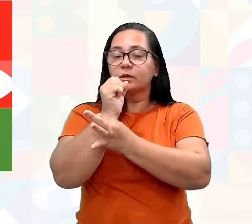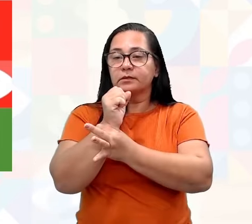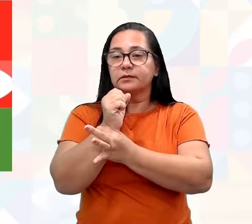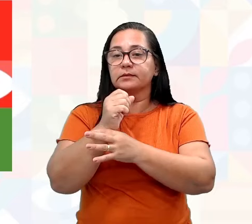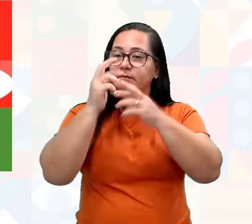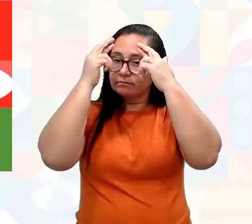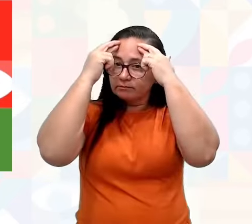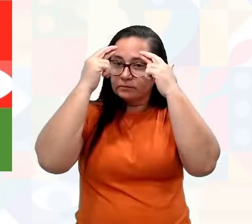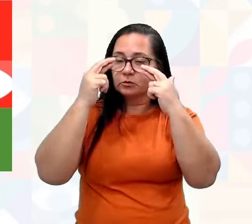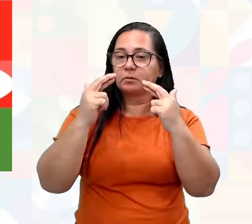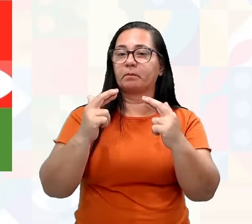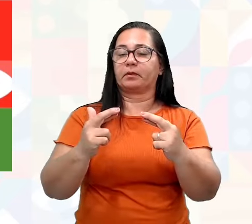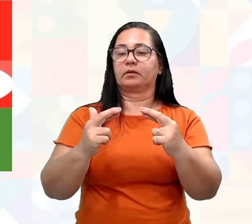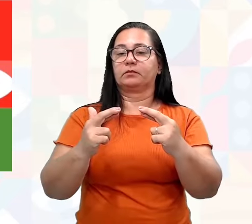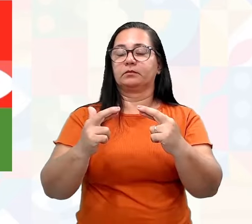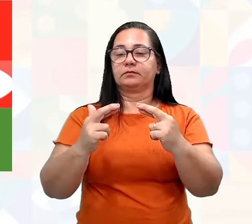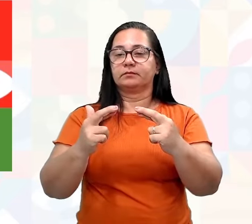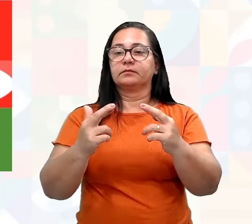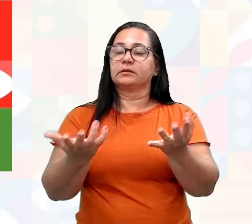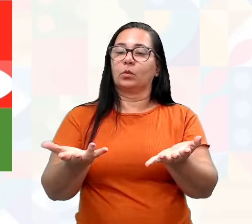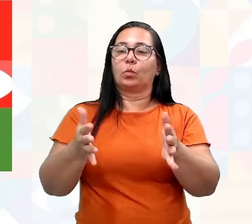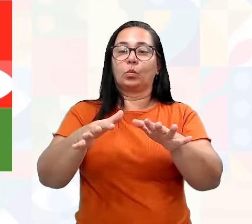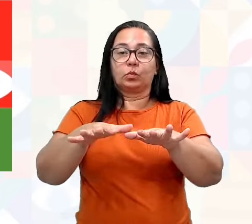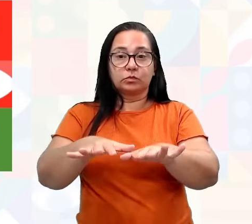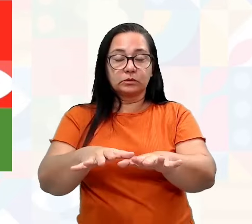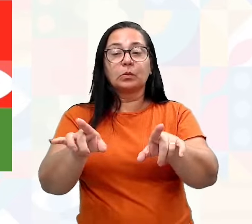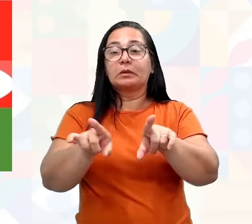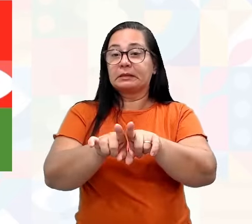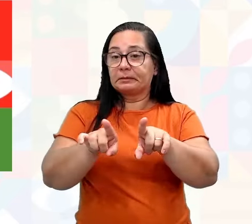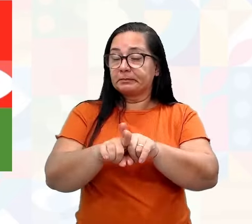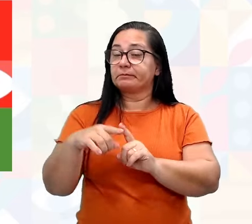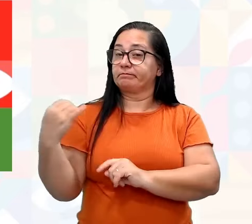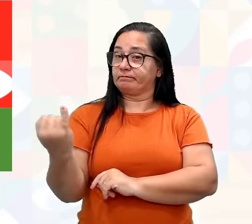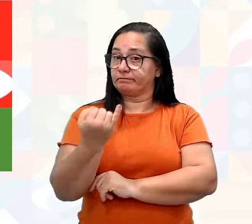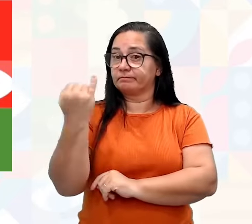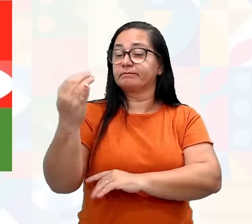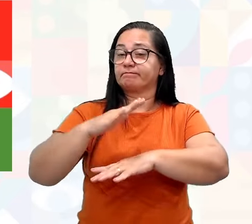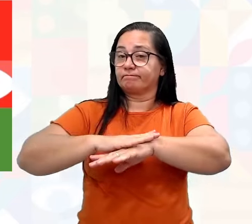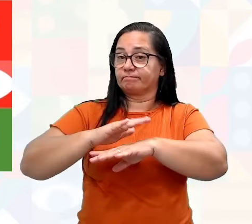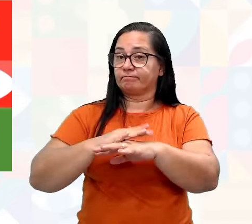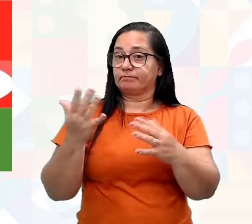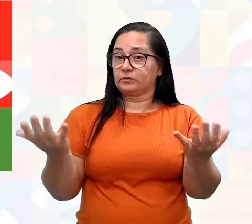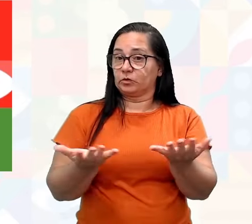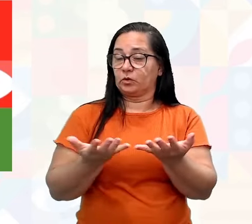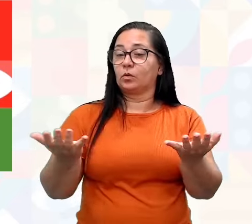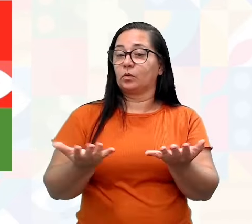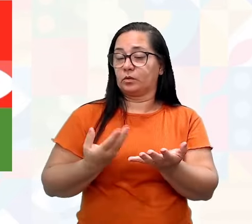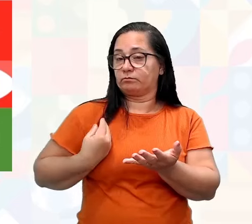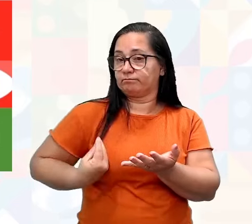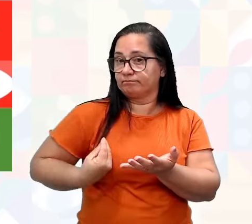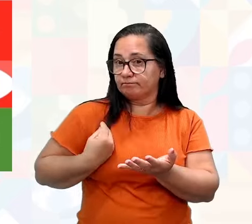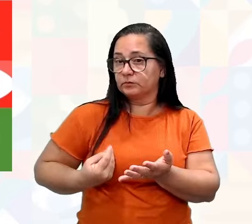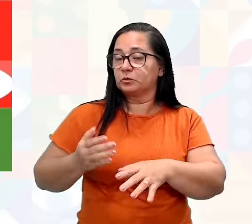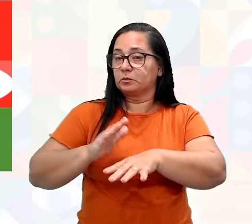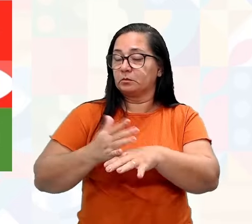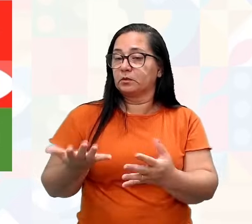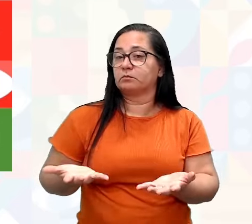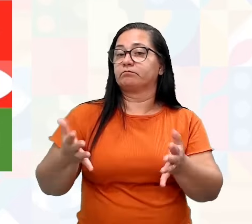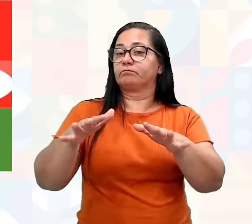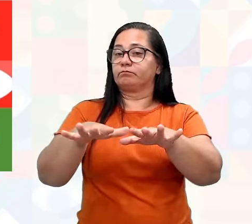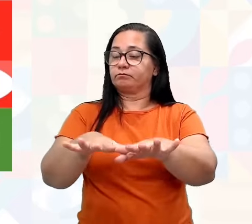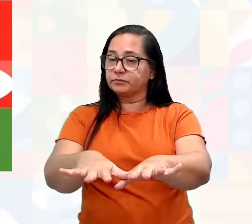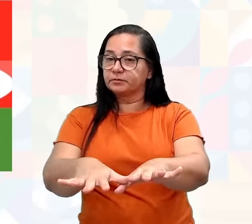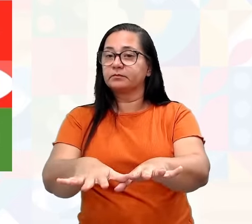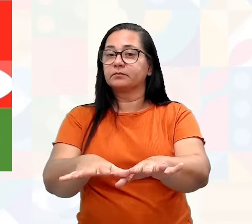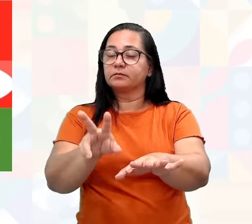Segurança, respeito, inclusão, que também é uma coisa muito importante no momento que a gente vive hoje. Trazer essa parte da